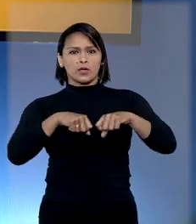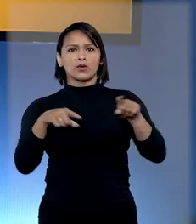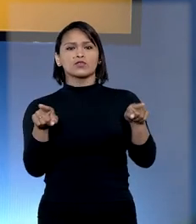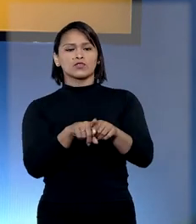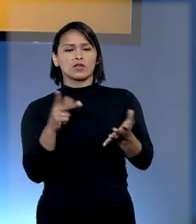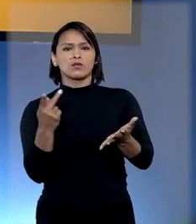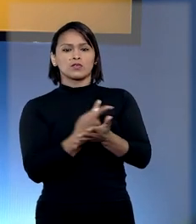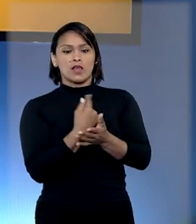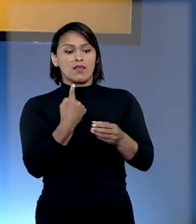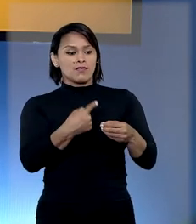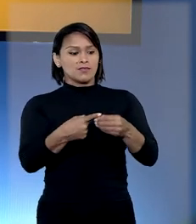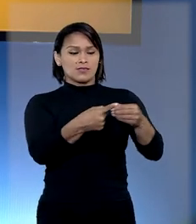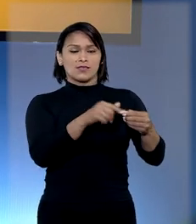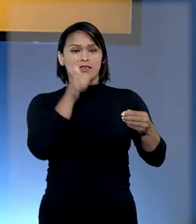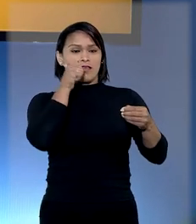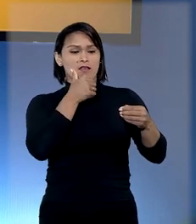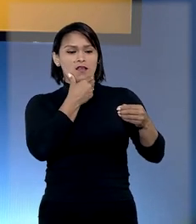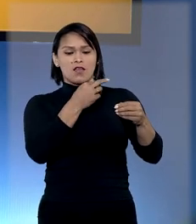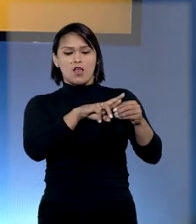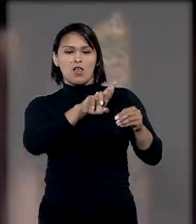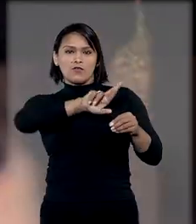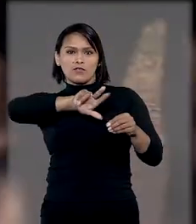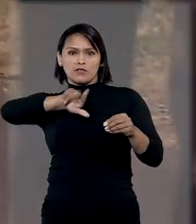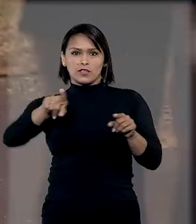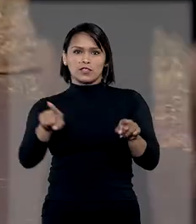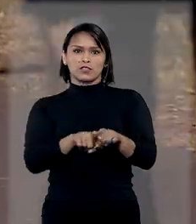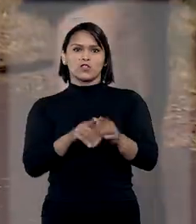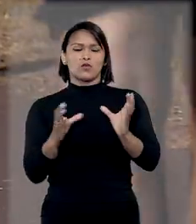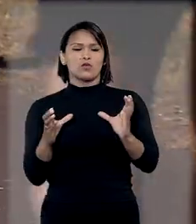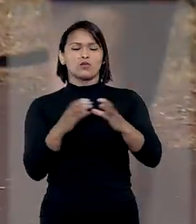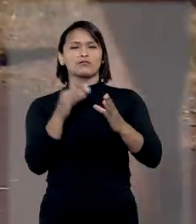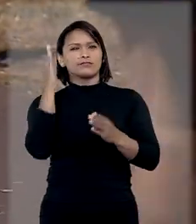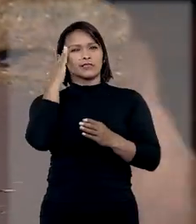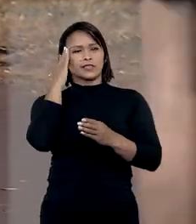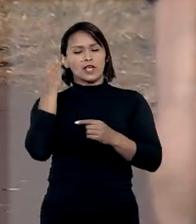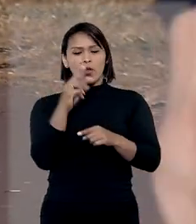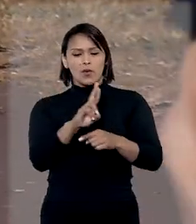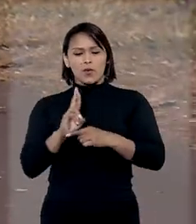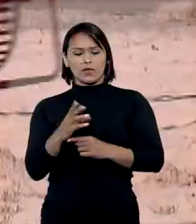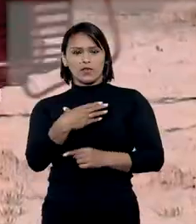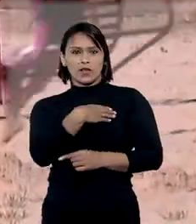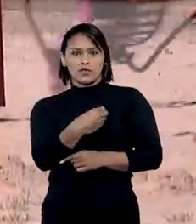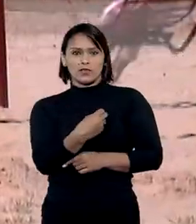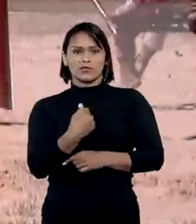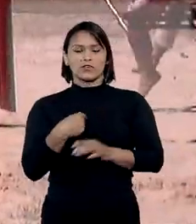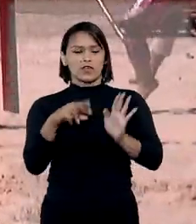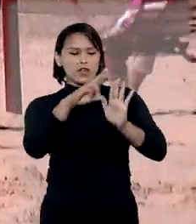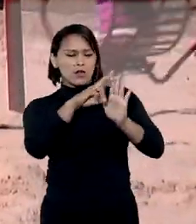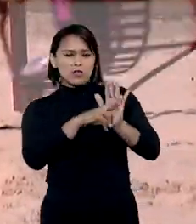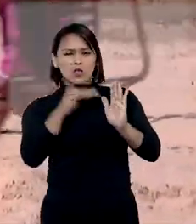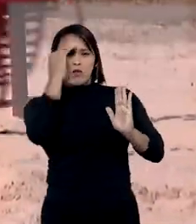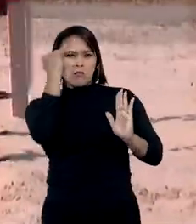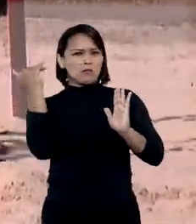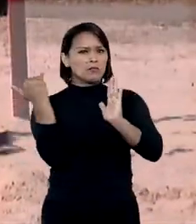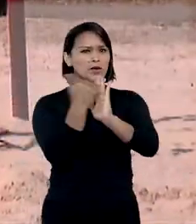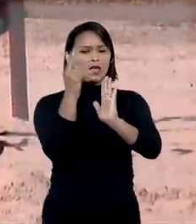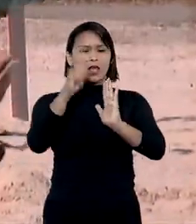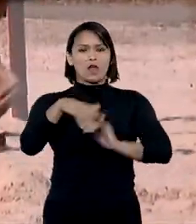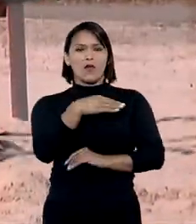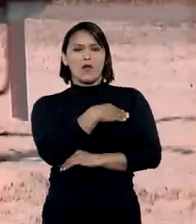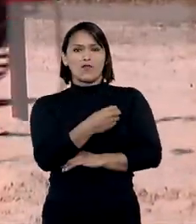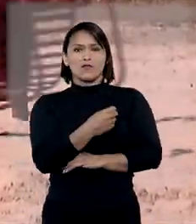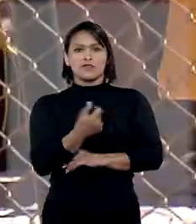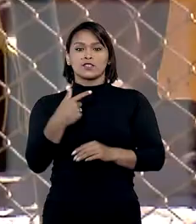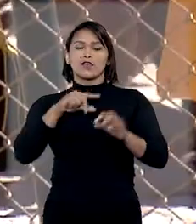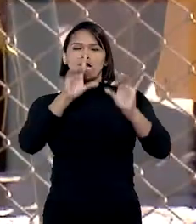pais morem em cidades diferentes. O colegiado entendeu que a guarda compartilhada, que é o regime obrigatório de custódia dos